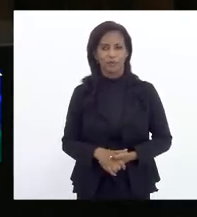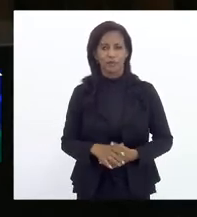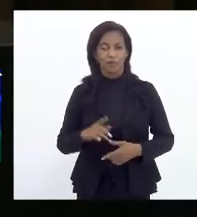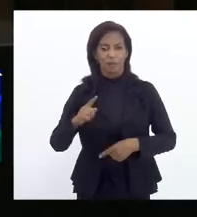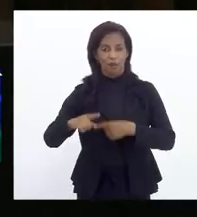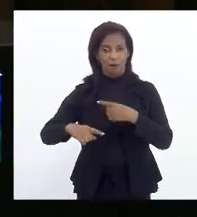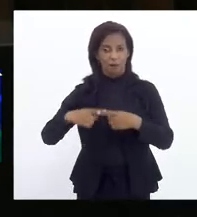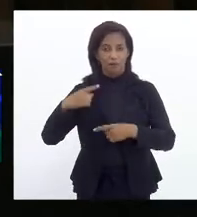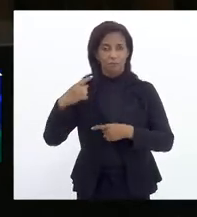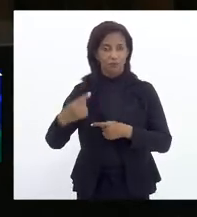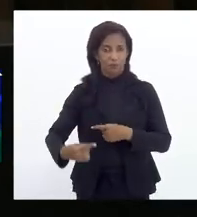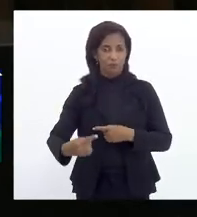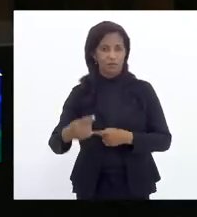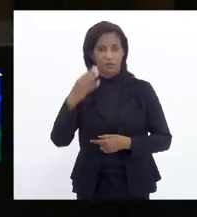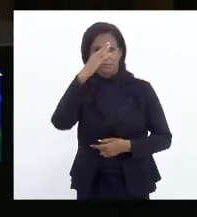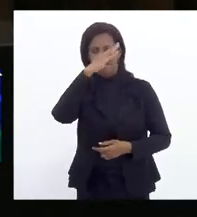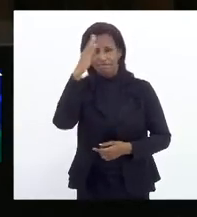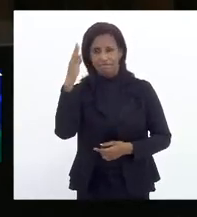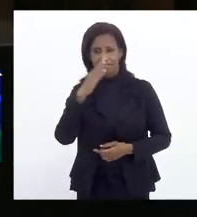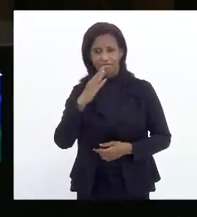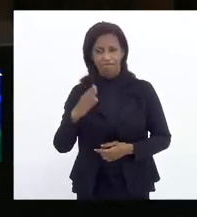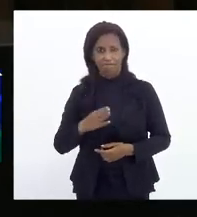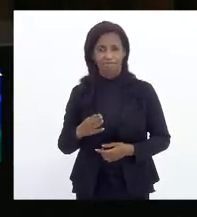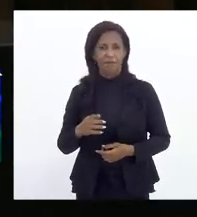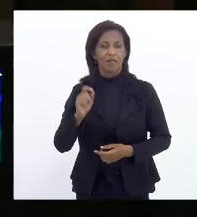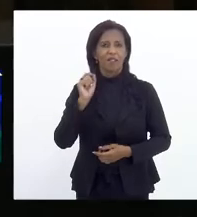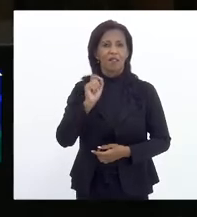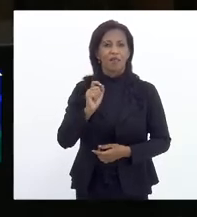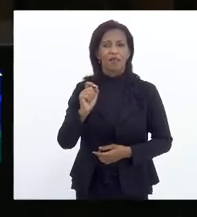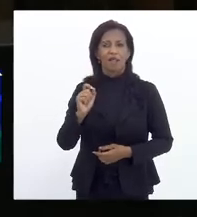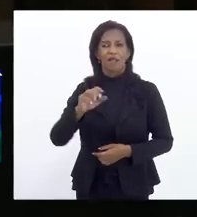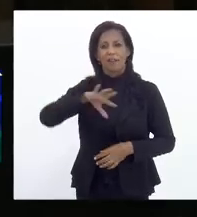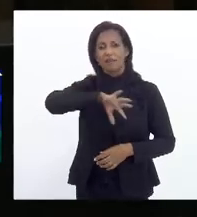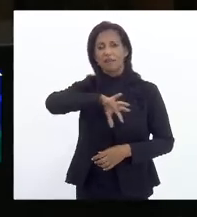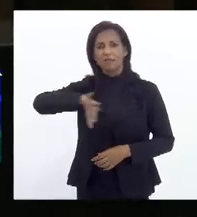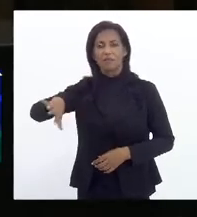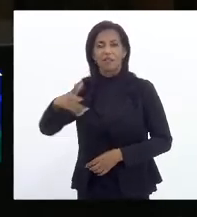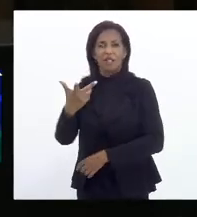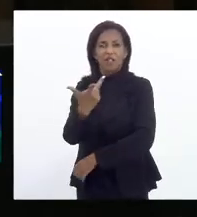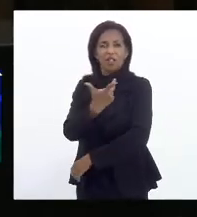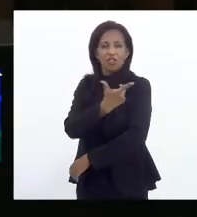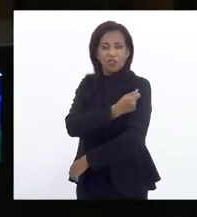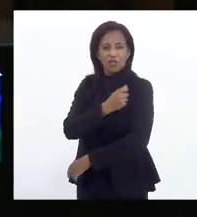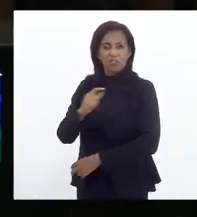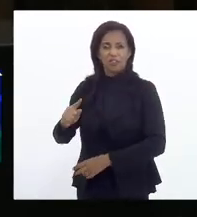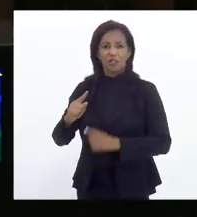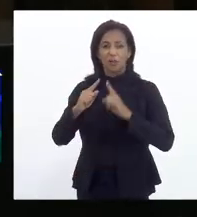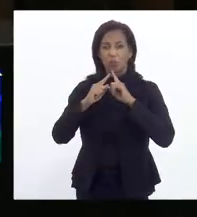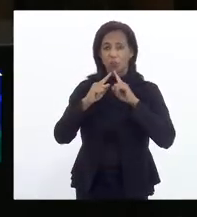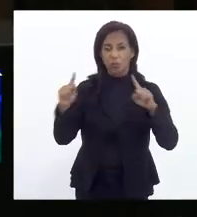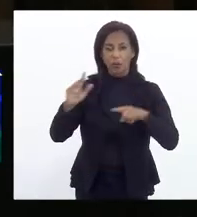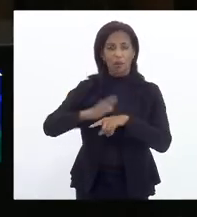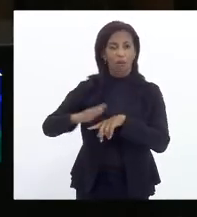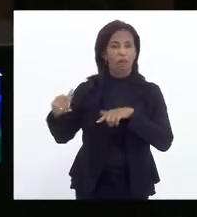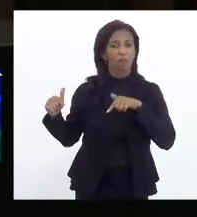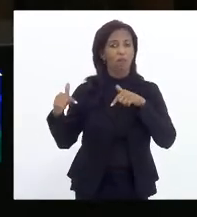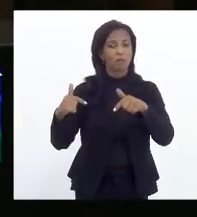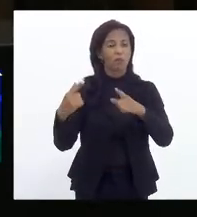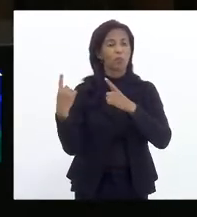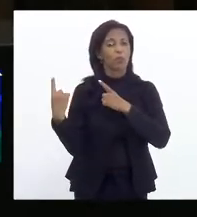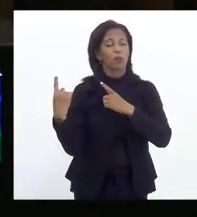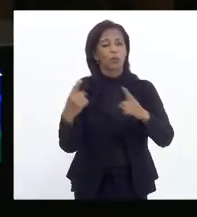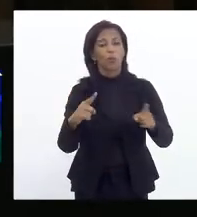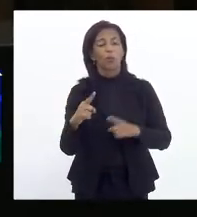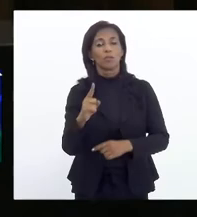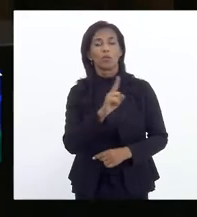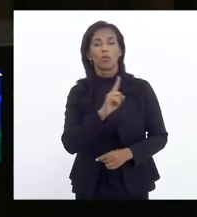Brasil é insuflar os vacinados a denunciar e reagir contra os